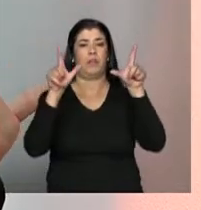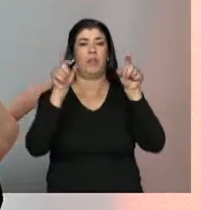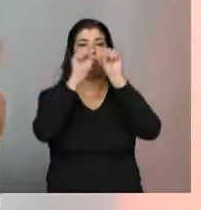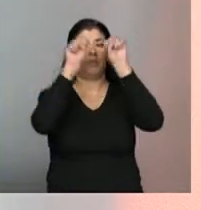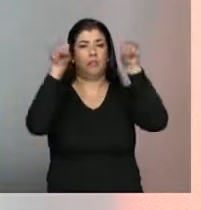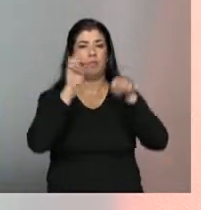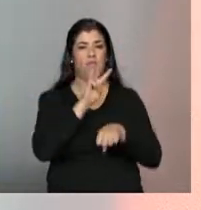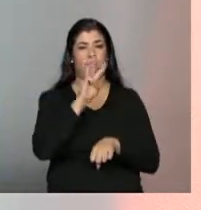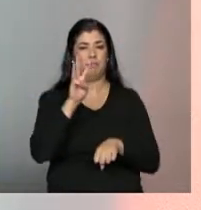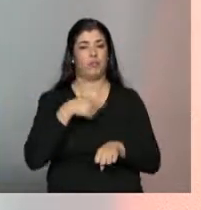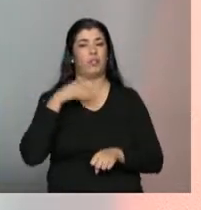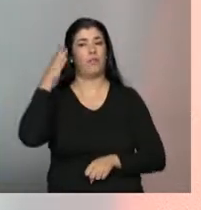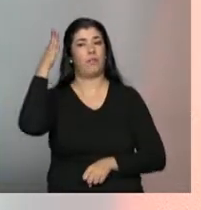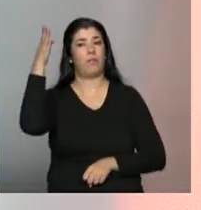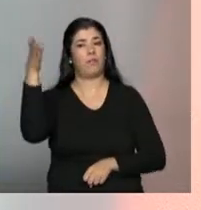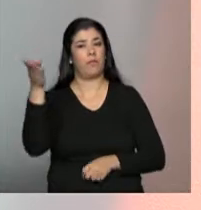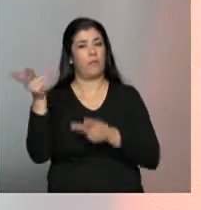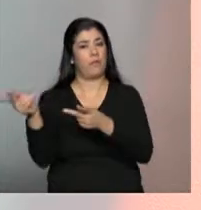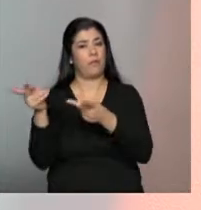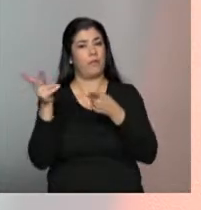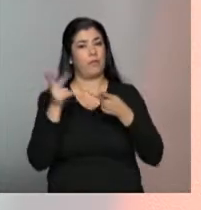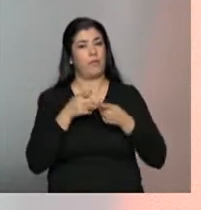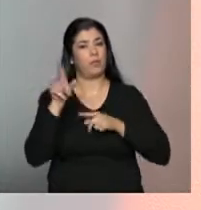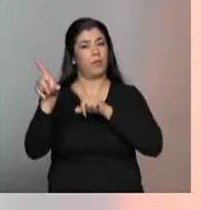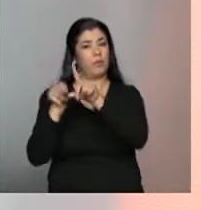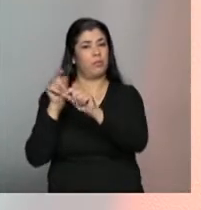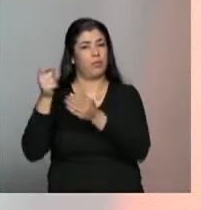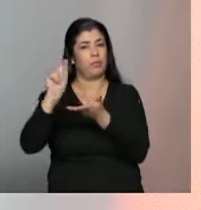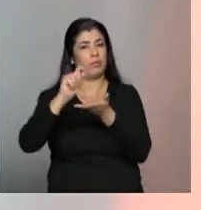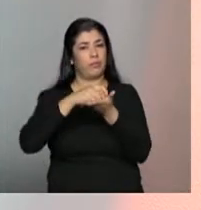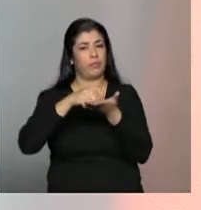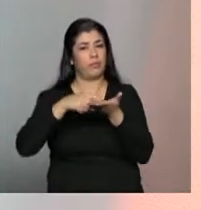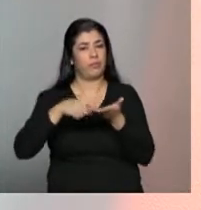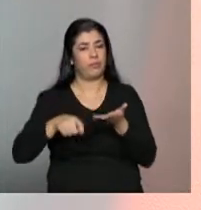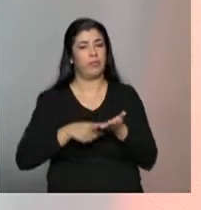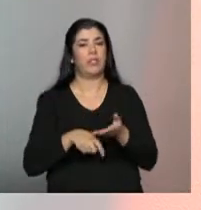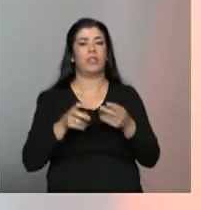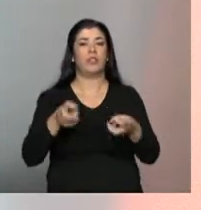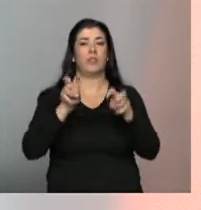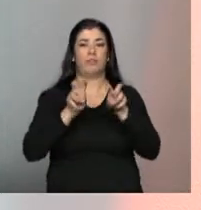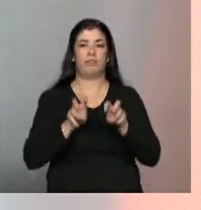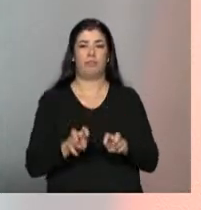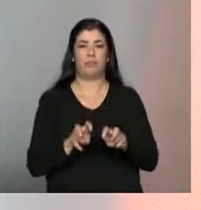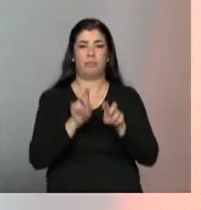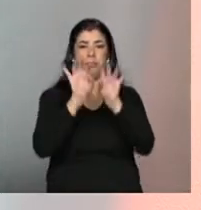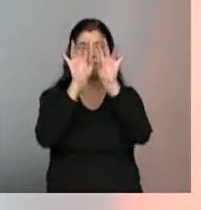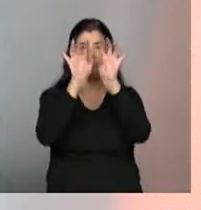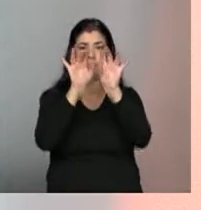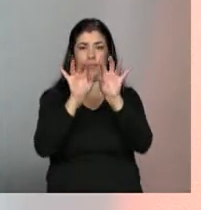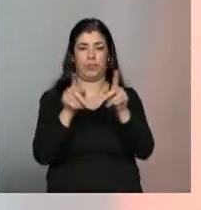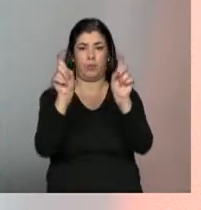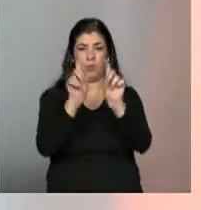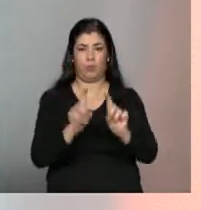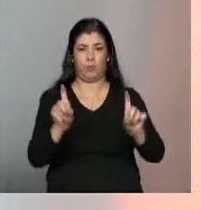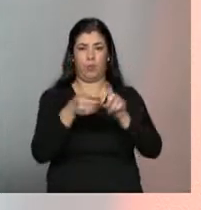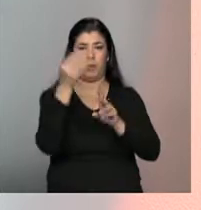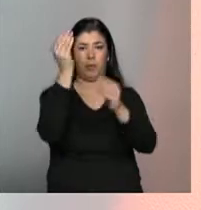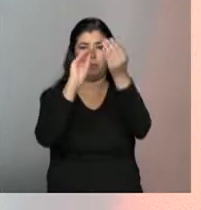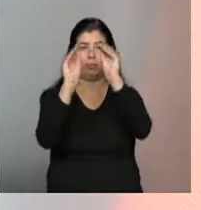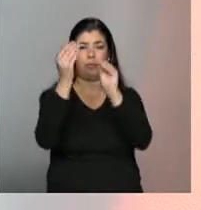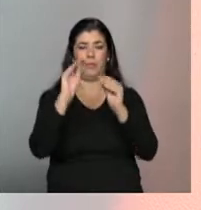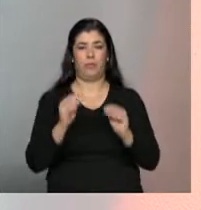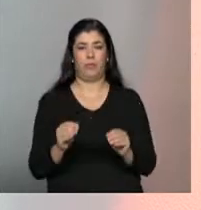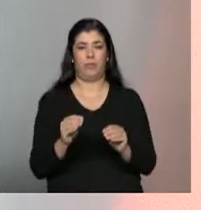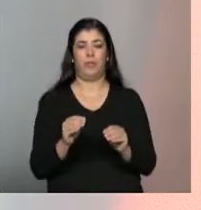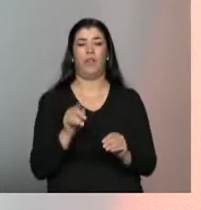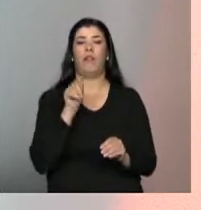a visita, trouxe as informações, agora é hora de sentar em frente ao computador e fazer o preenchimento. na sessão 2 é